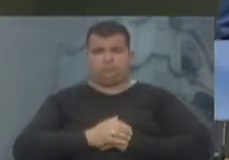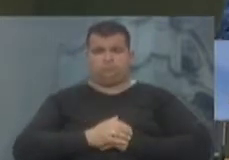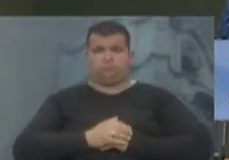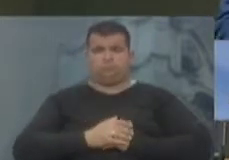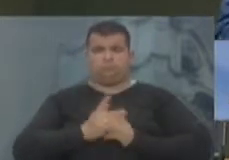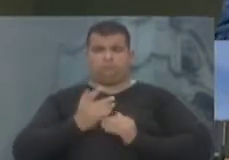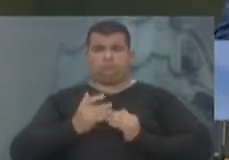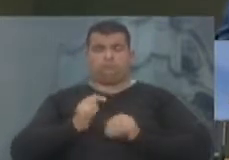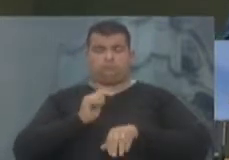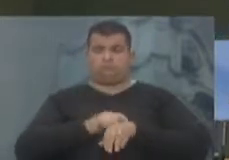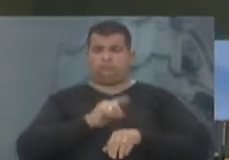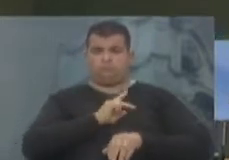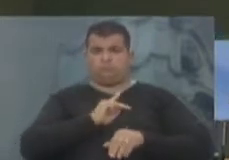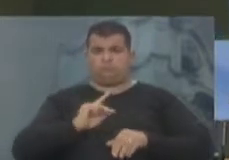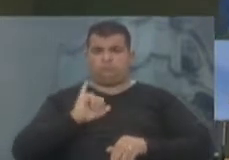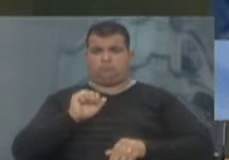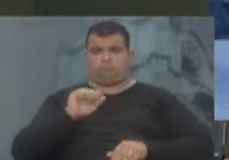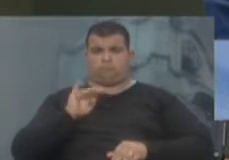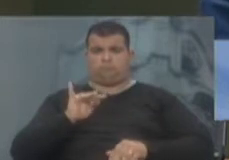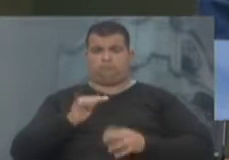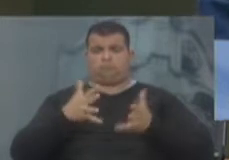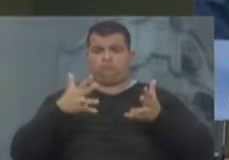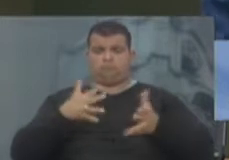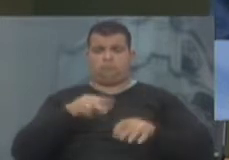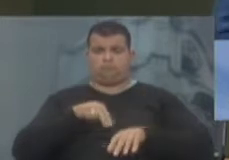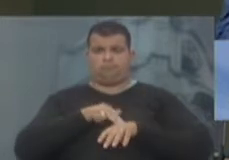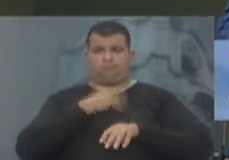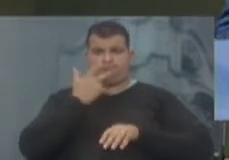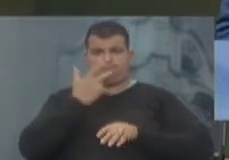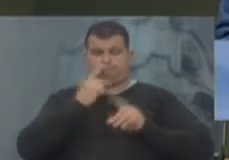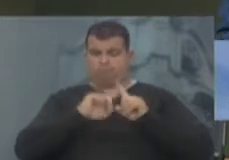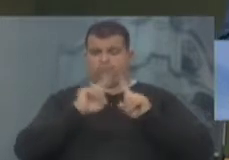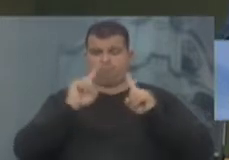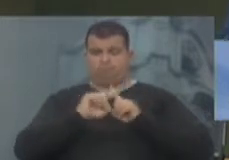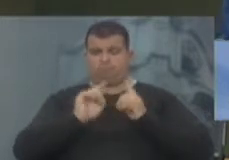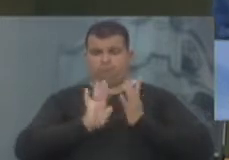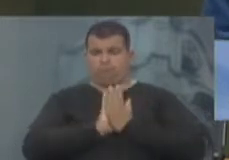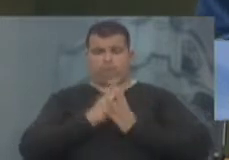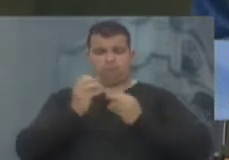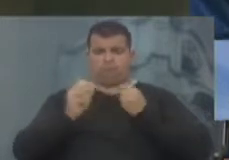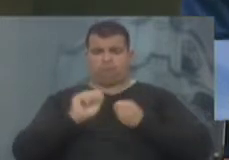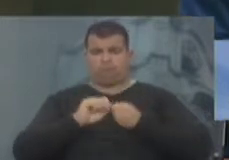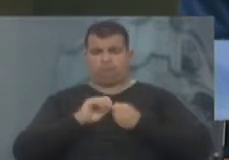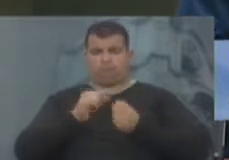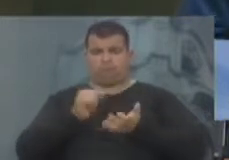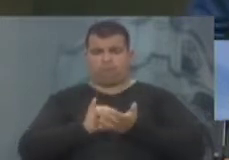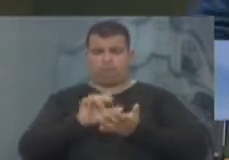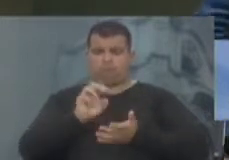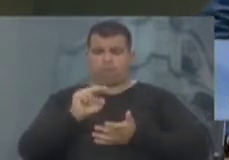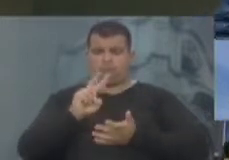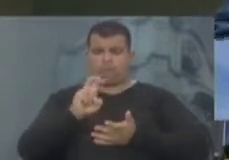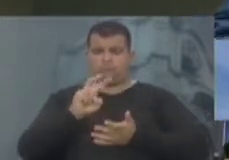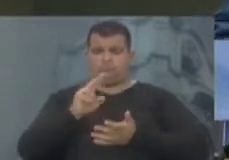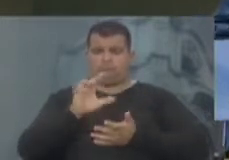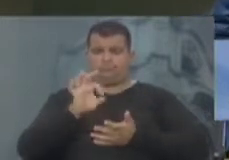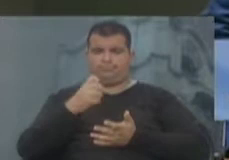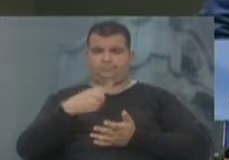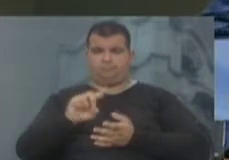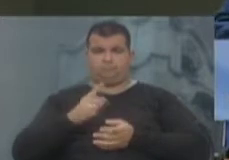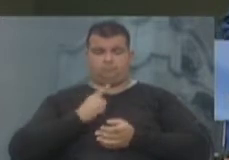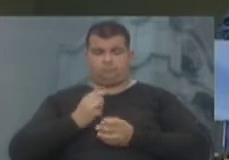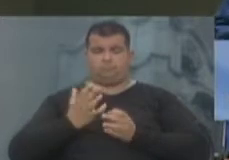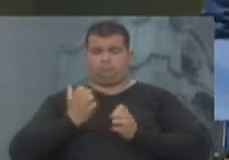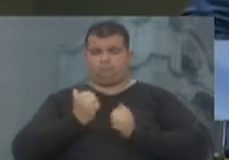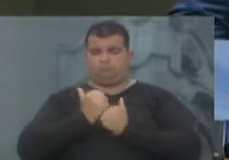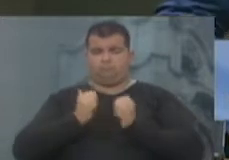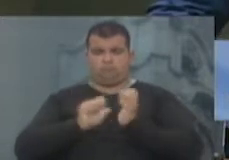quando o presidente do IAB trouxe a essa tribuna as críticas a um modelo feito para o centro de convenções e ainda somou a isso